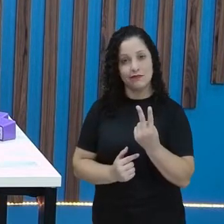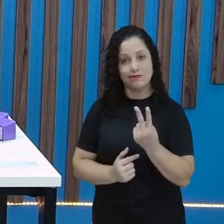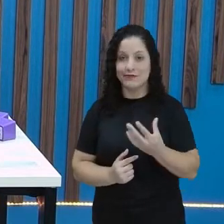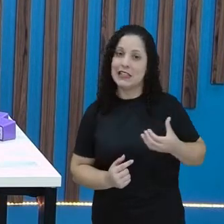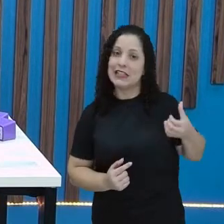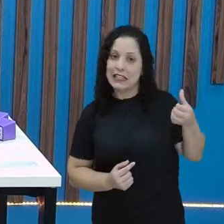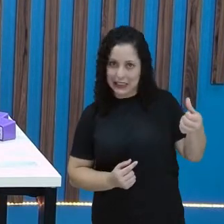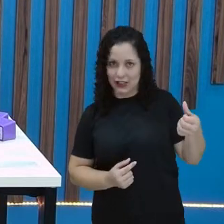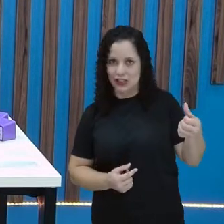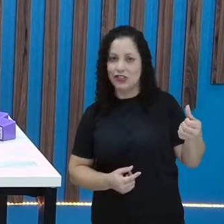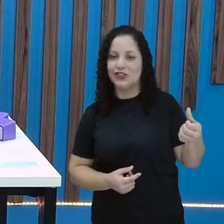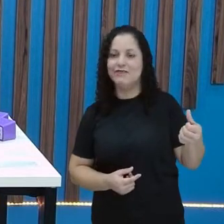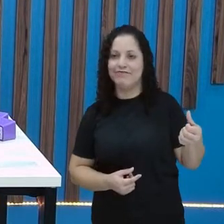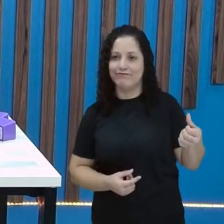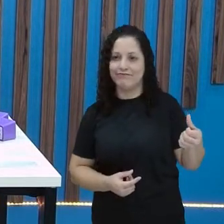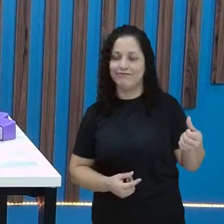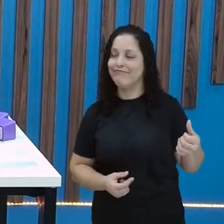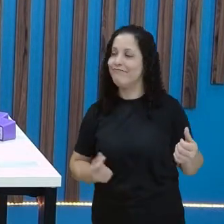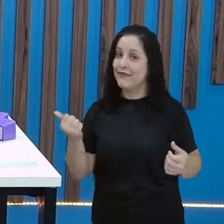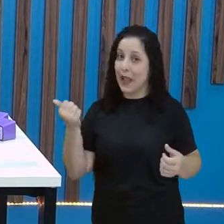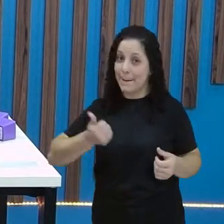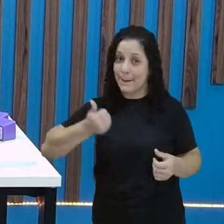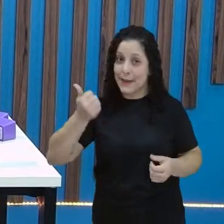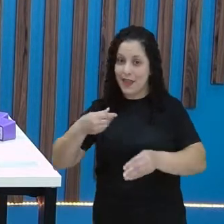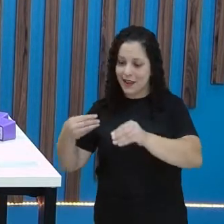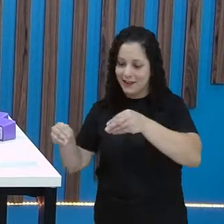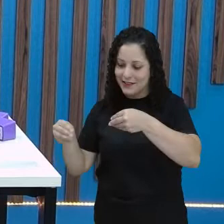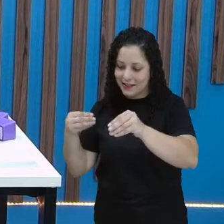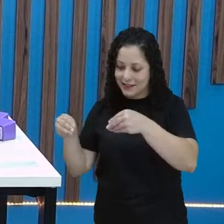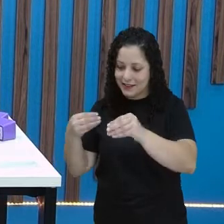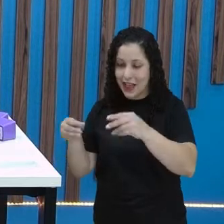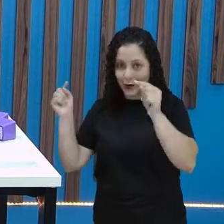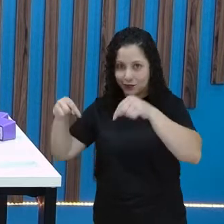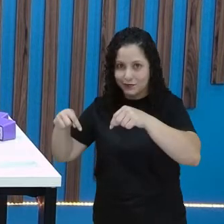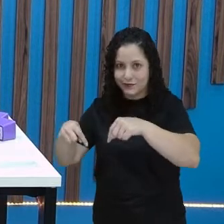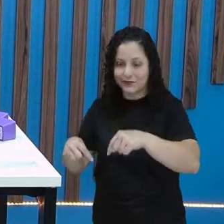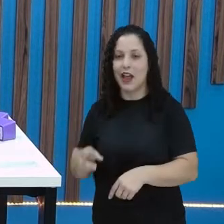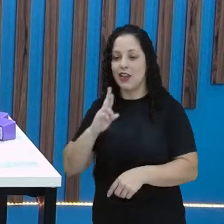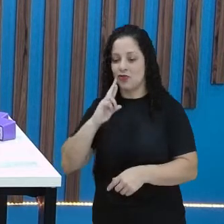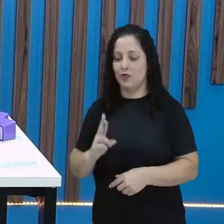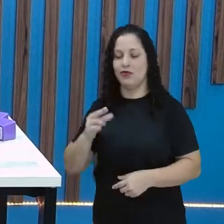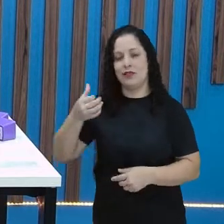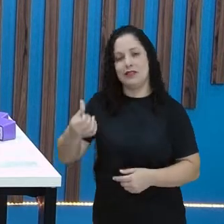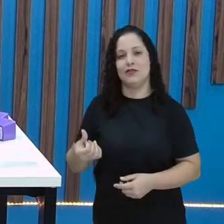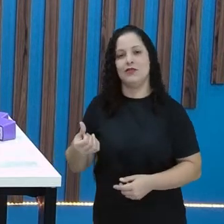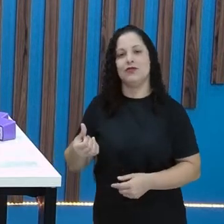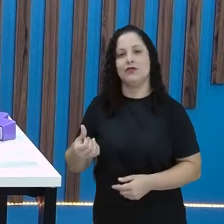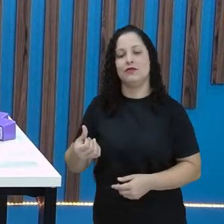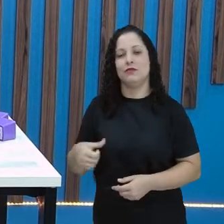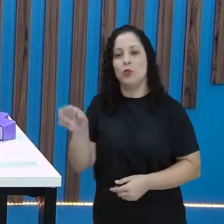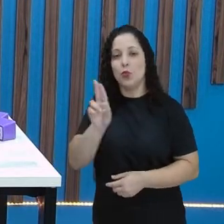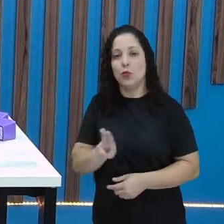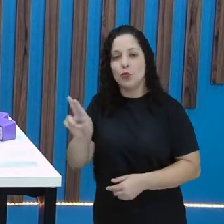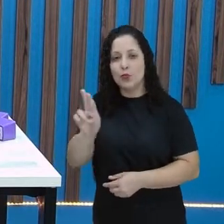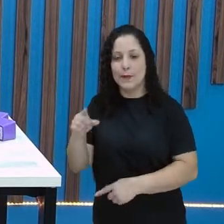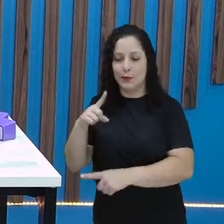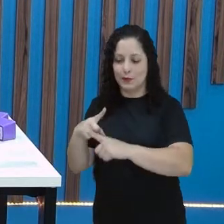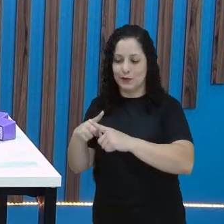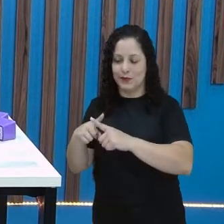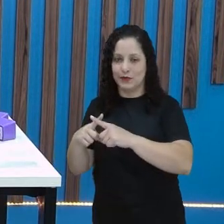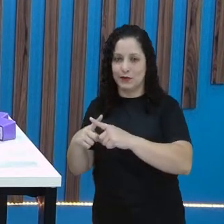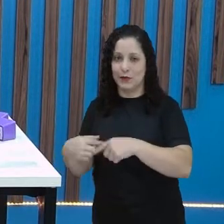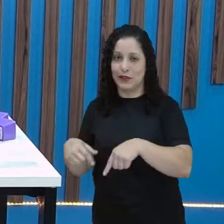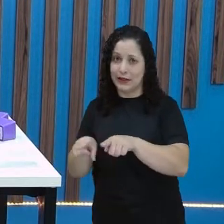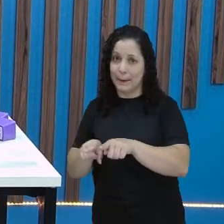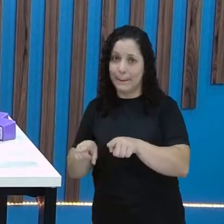seis. Que é a primeira proposição que a gente colocou aqui. A gente pode resolver através da multiplicação, mas também pode